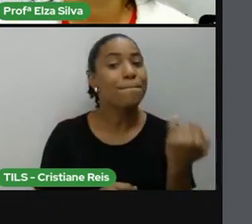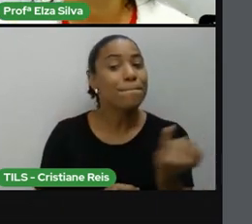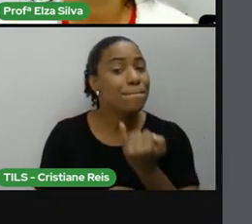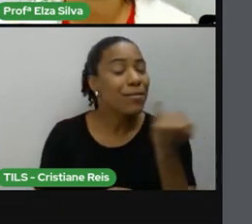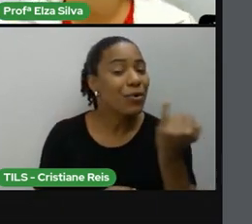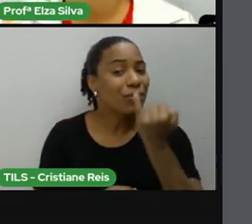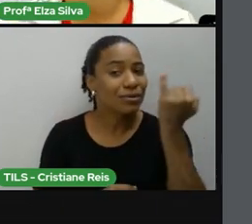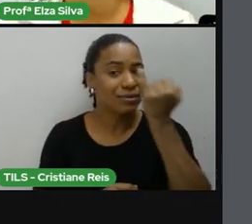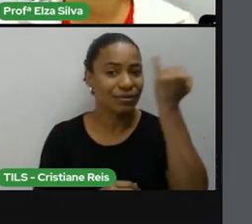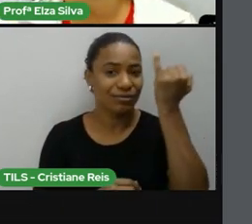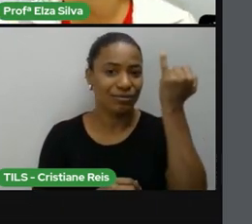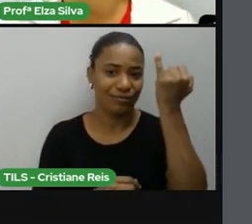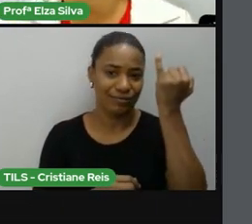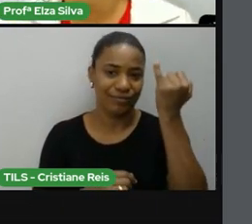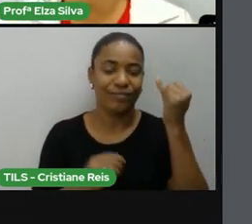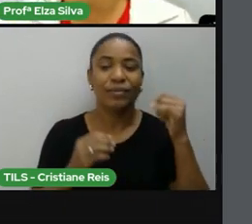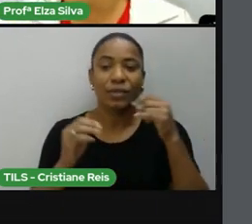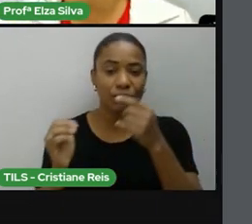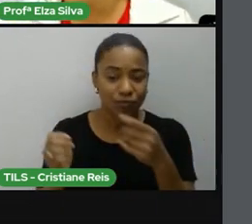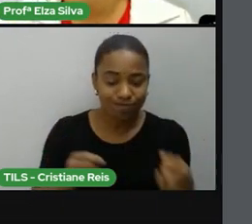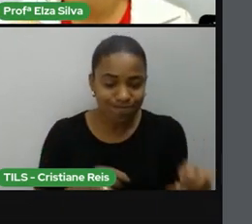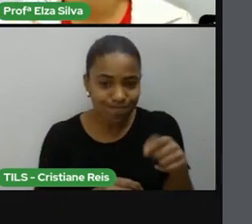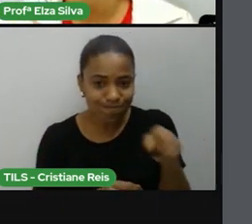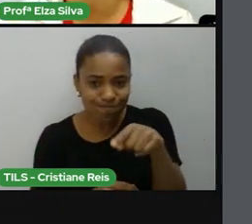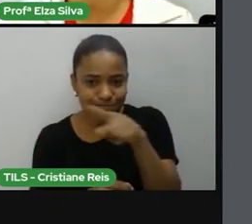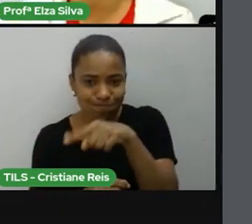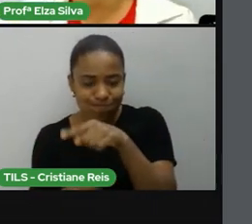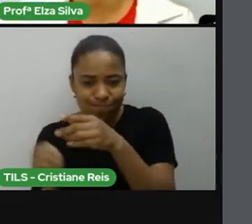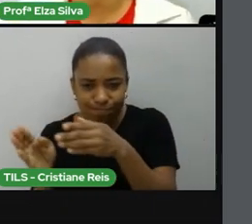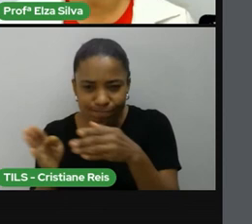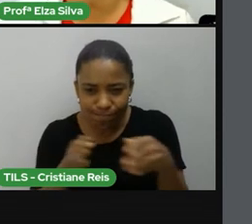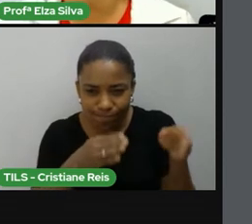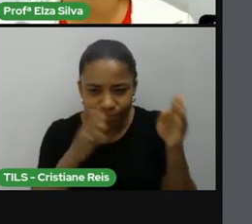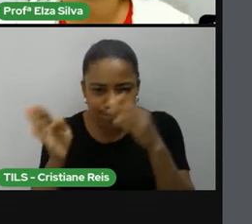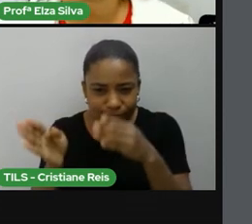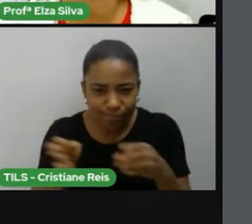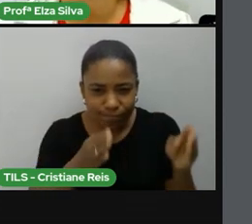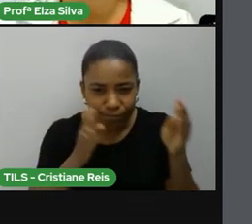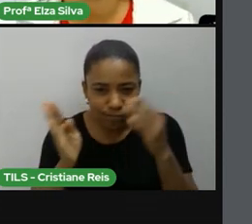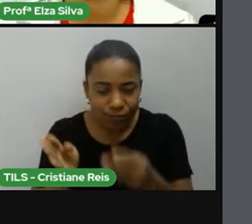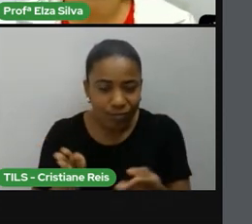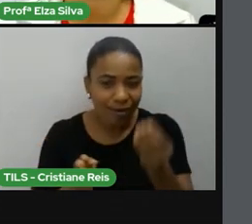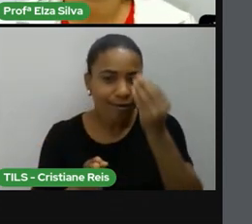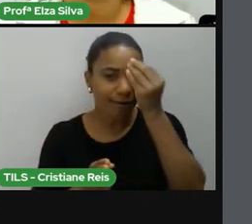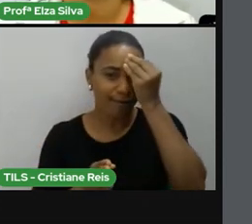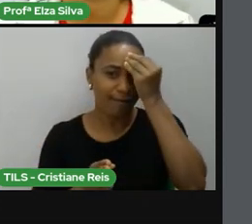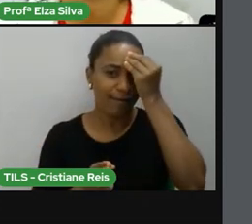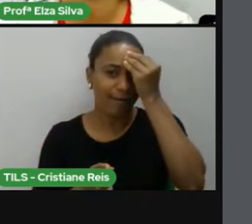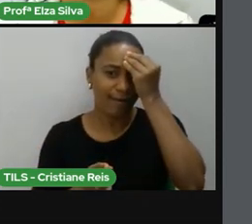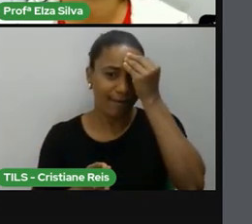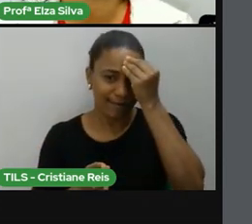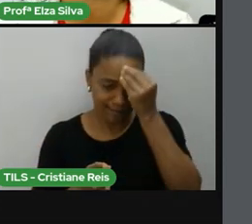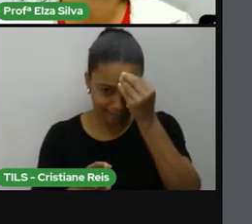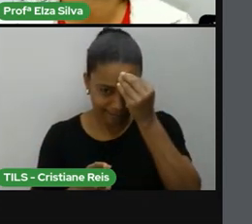assista esta aula mais de uma vez para que você possa ter sucesso nesta atividade.